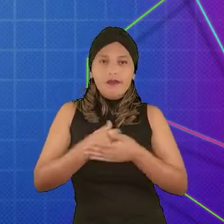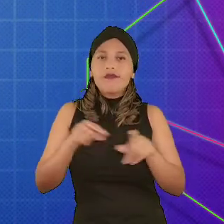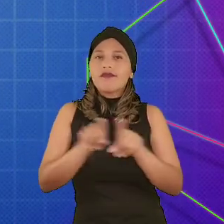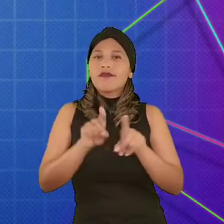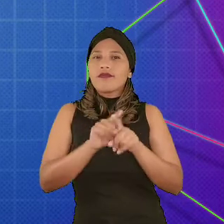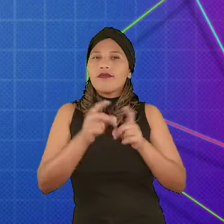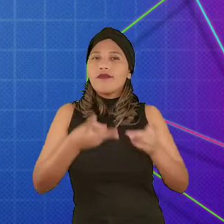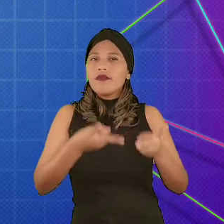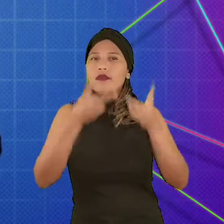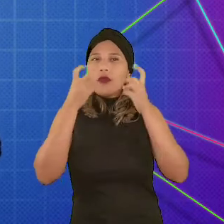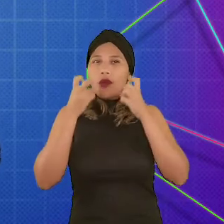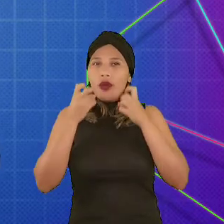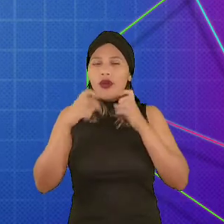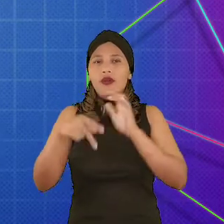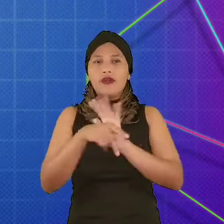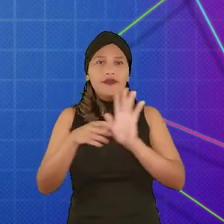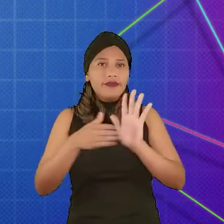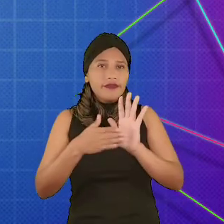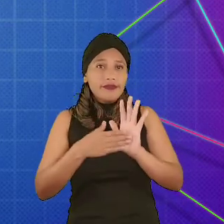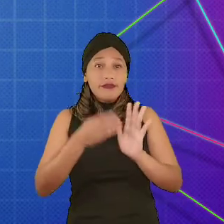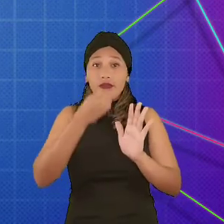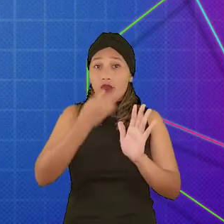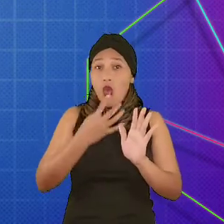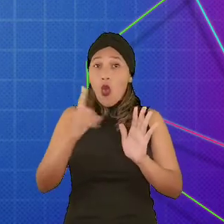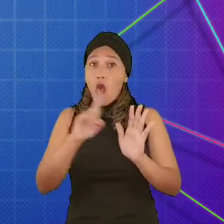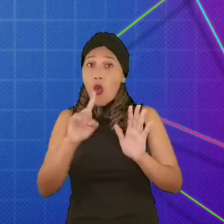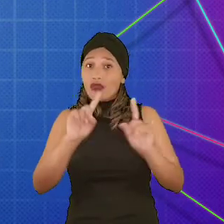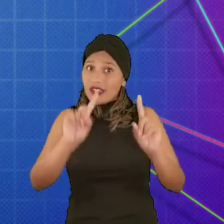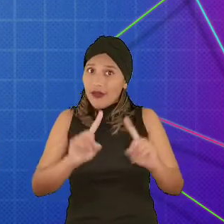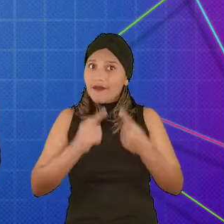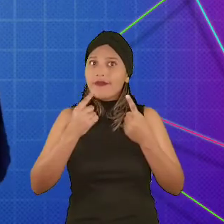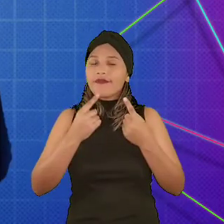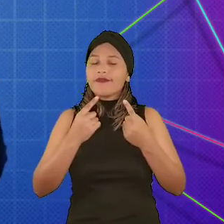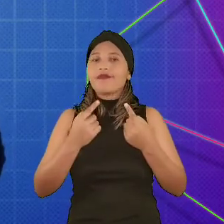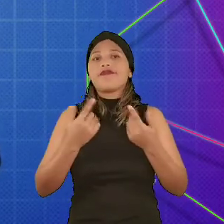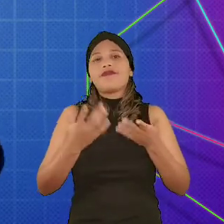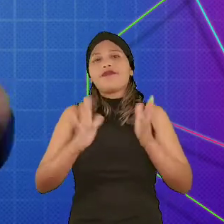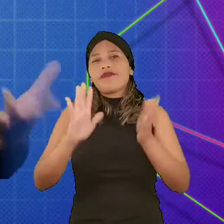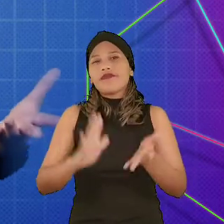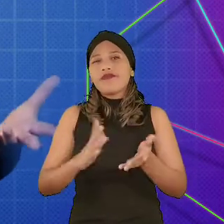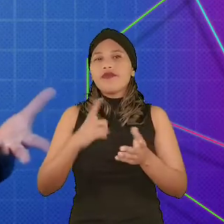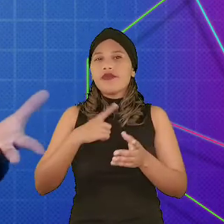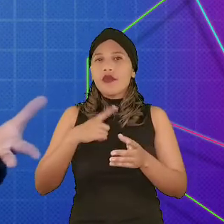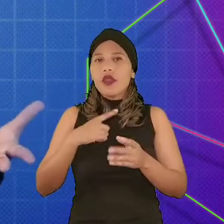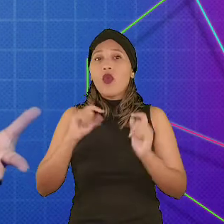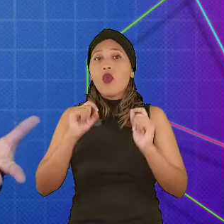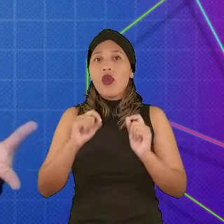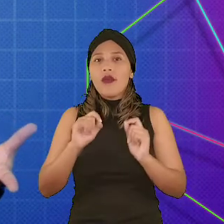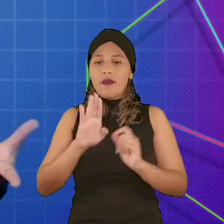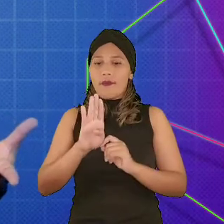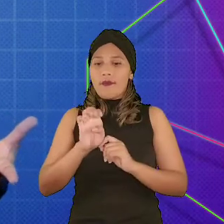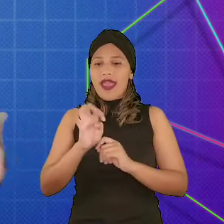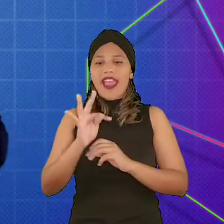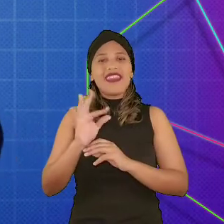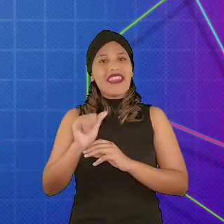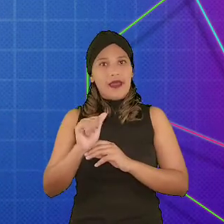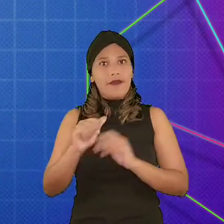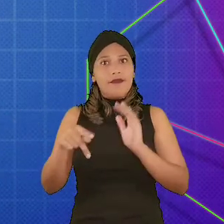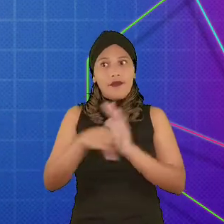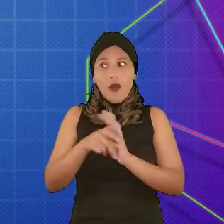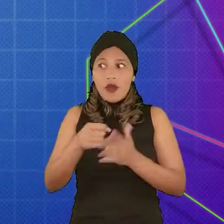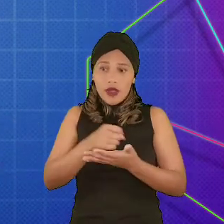percebem se os desafios ali propostos estão bons ou não. Provavelmente, você já deve ter jogado ou ouvido falar da versão beta de algum game.